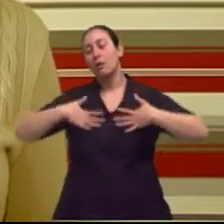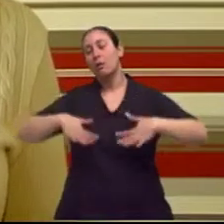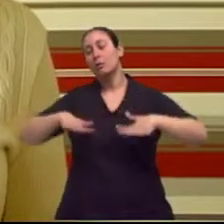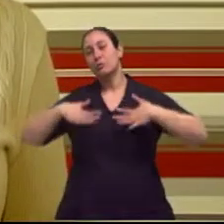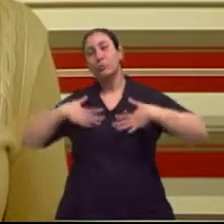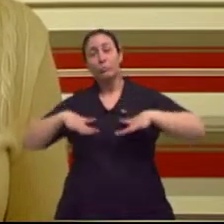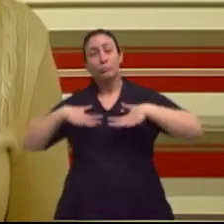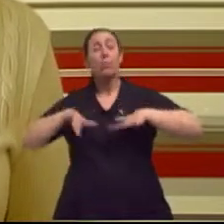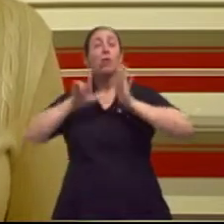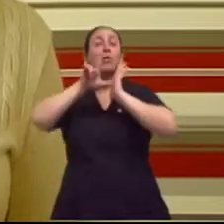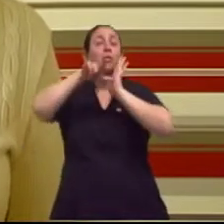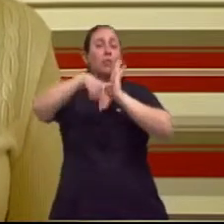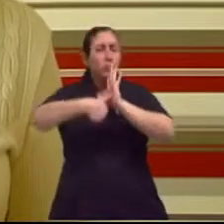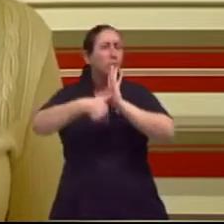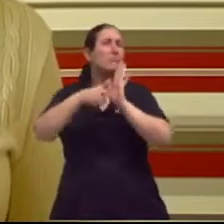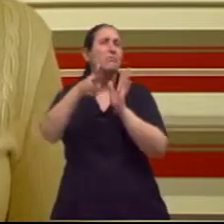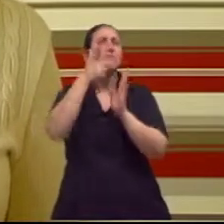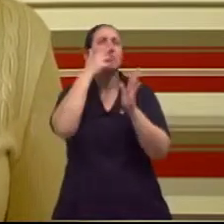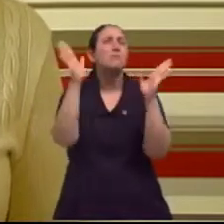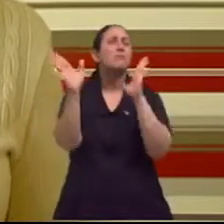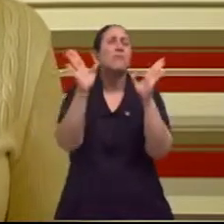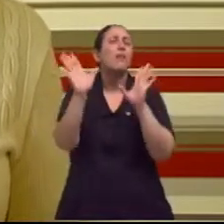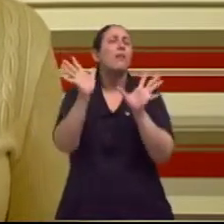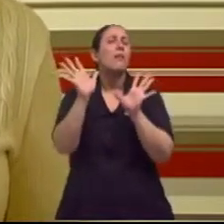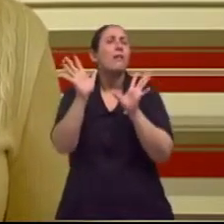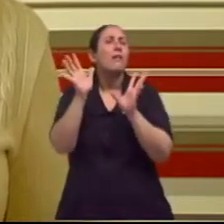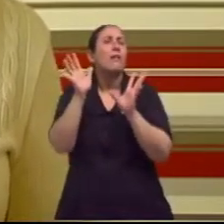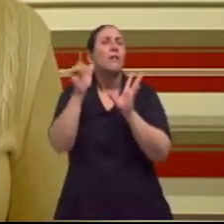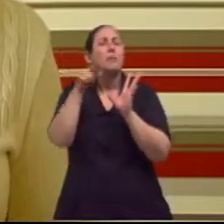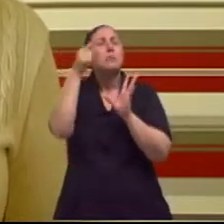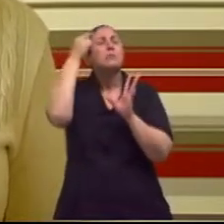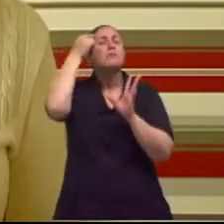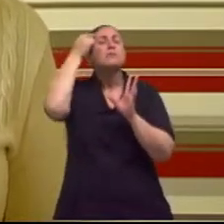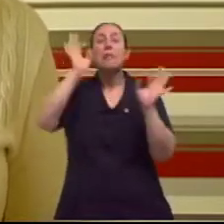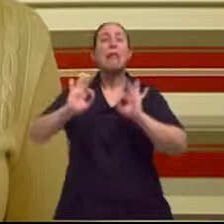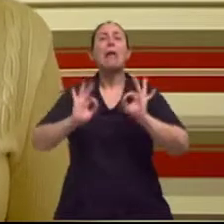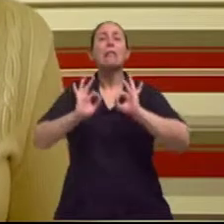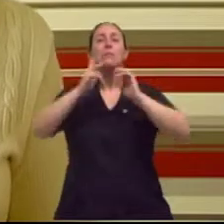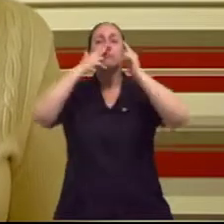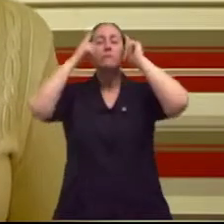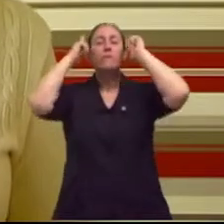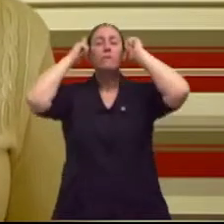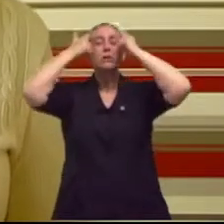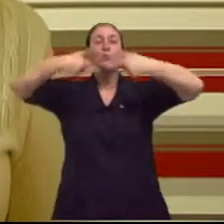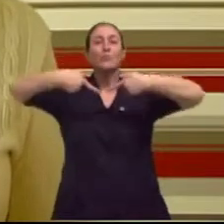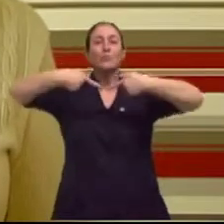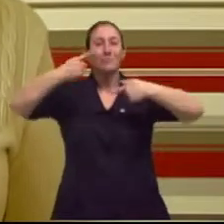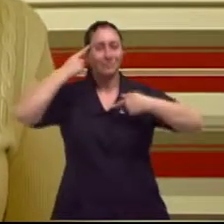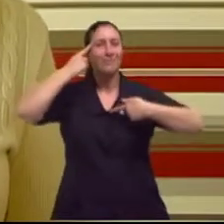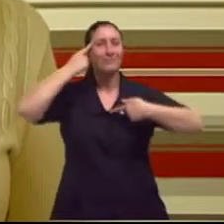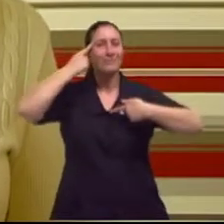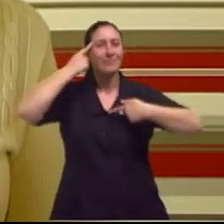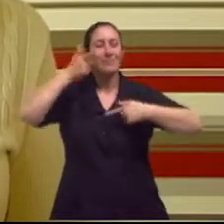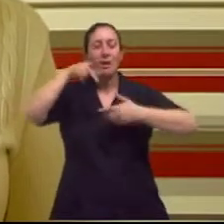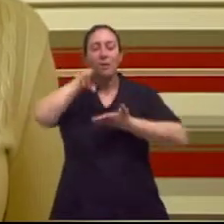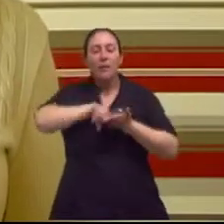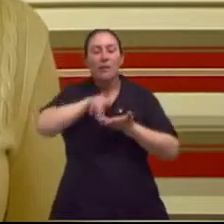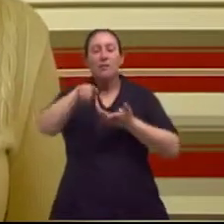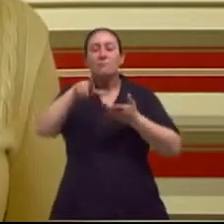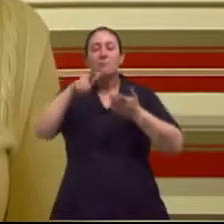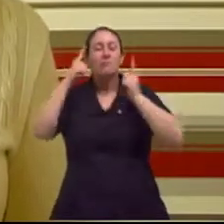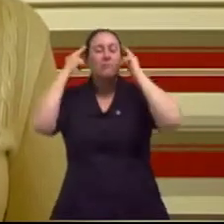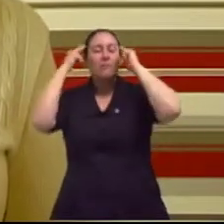assim, um período até sem pensar, né, assim, a mente fica tranquila. E, nisso, essa, essa,